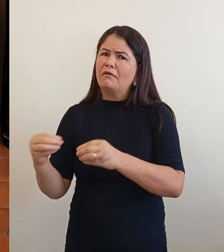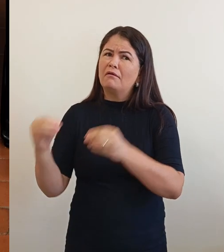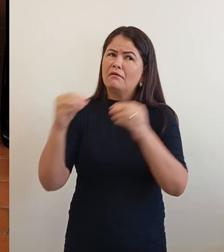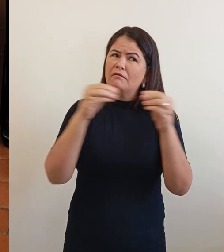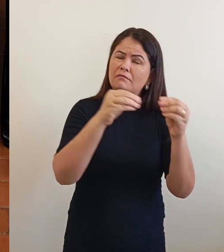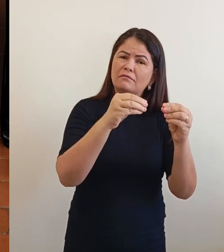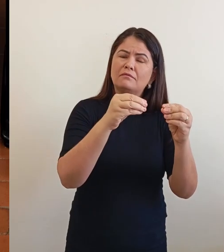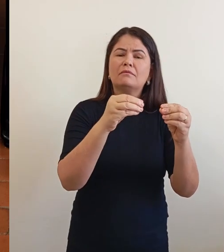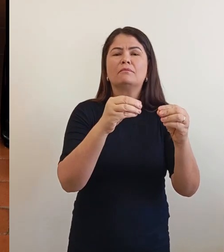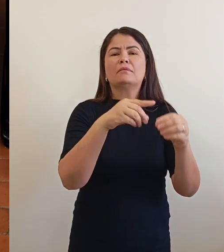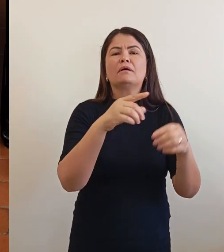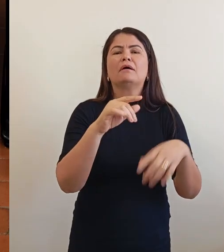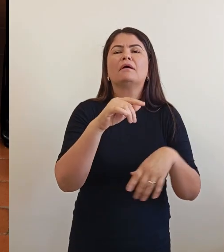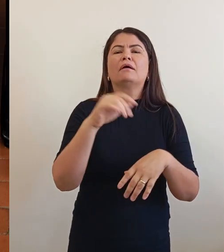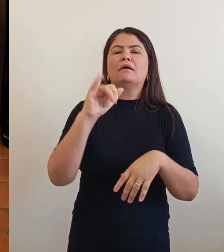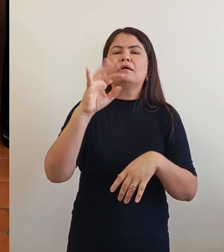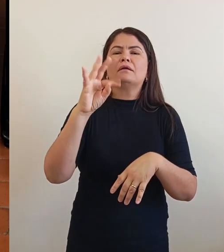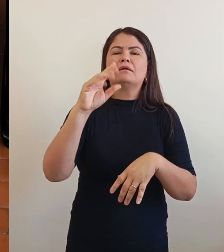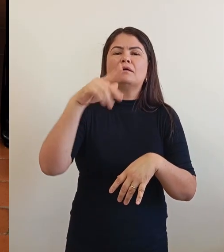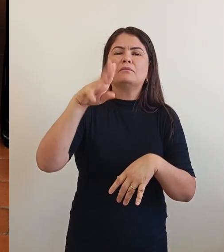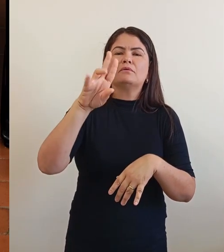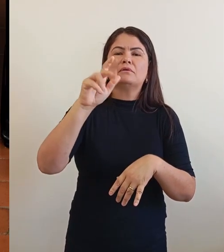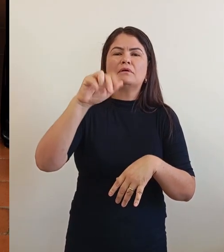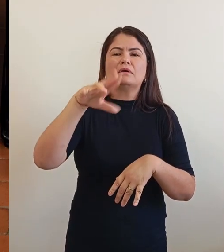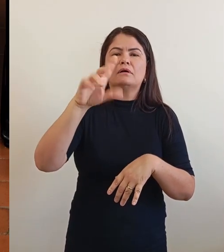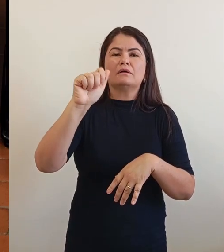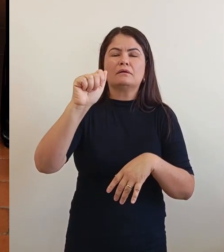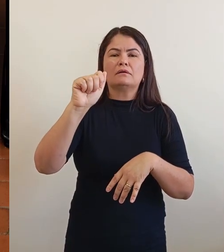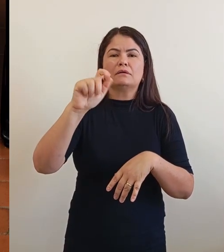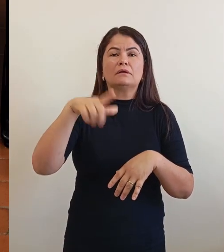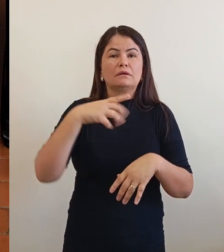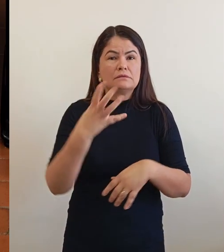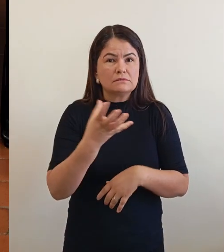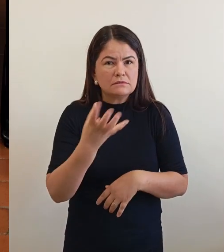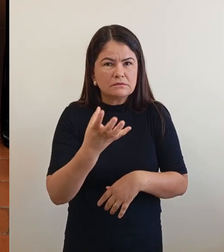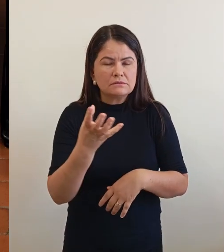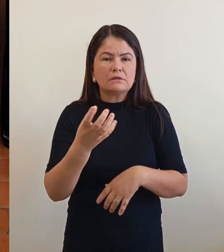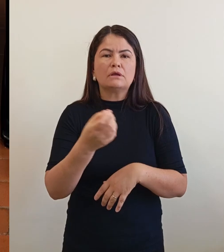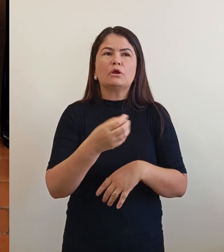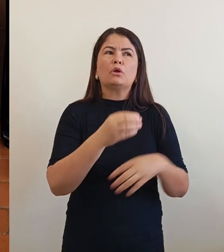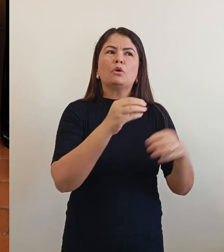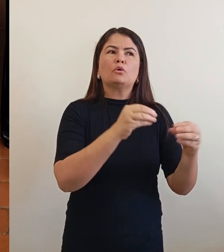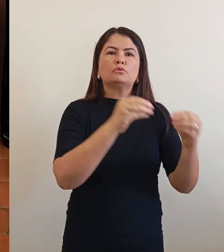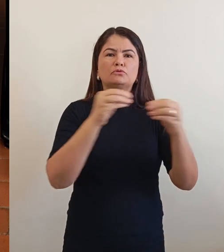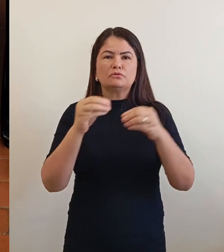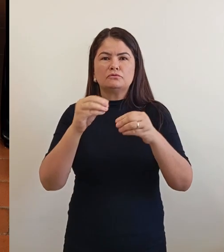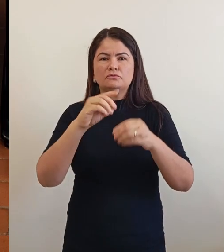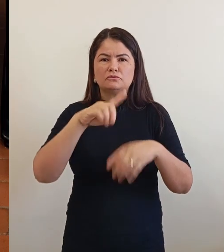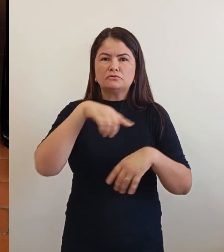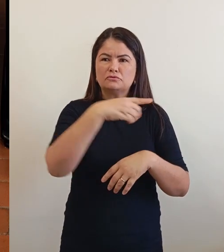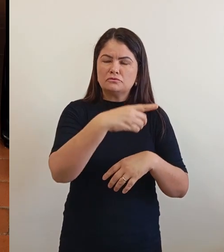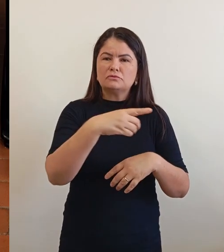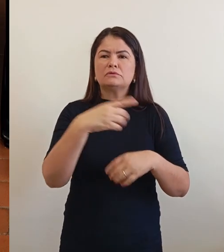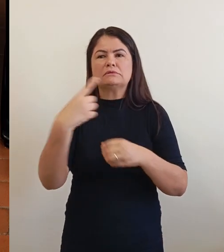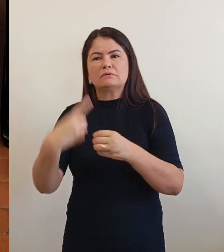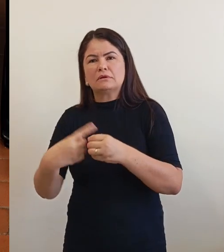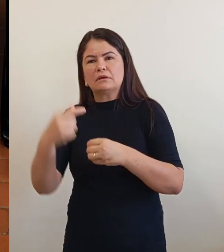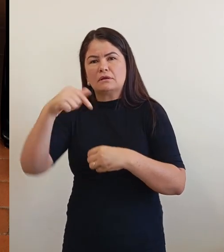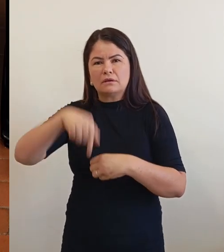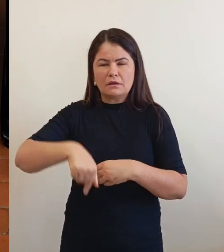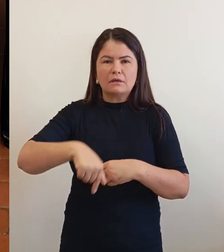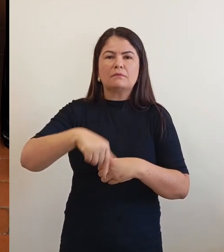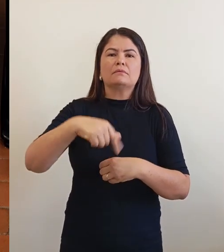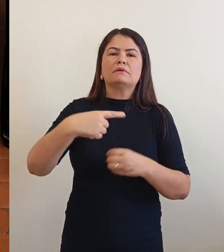estudante de Itapuranga. Mas nós queremos trazer os jovens lá de Itapuranga também aqui para a cidade de Goiás.